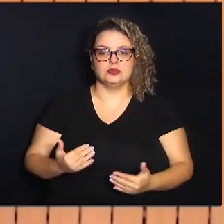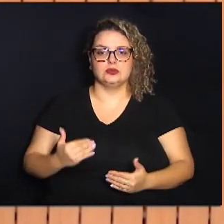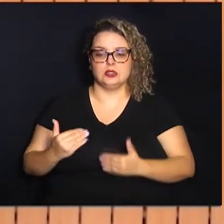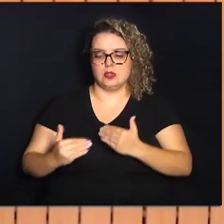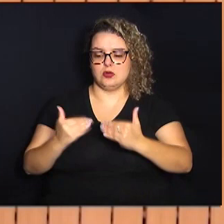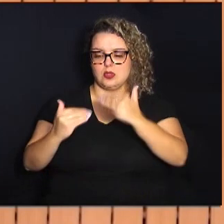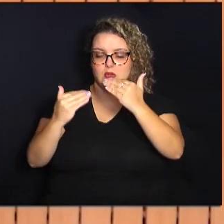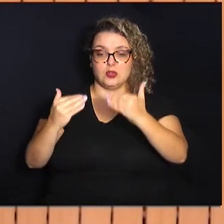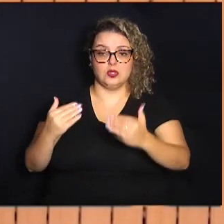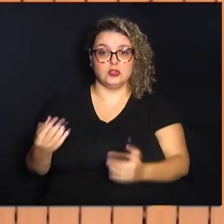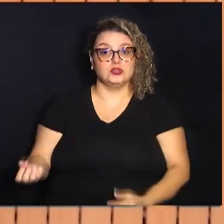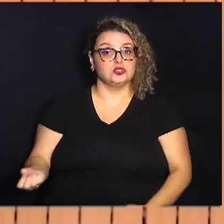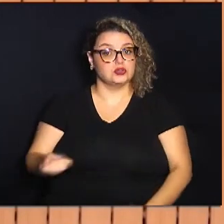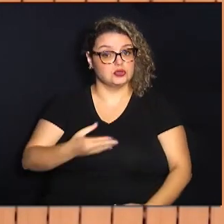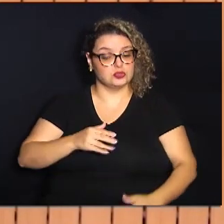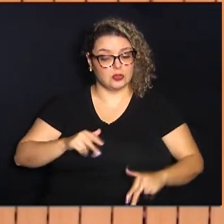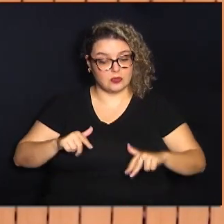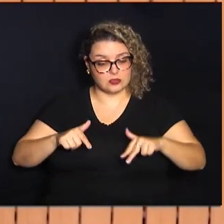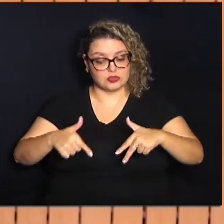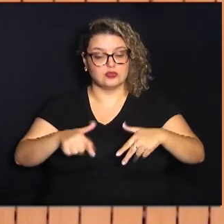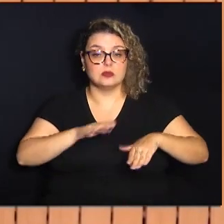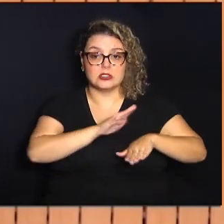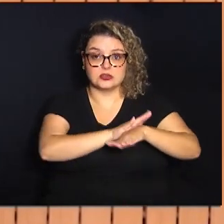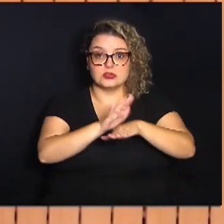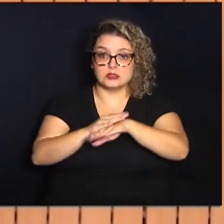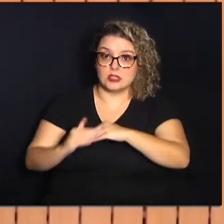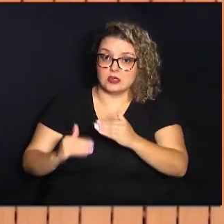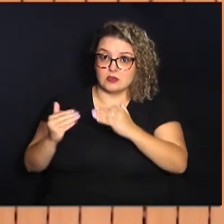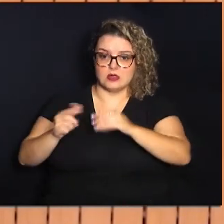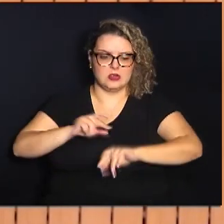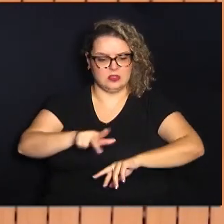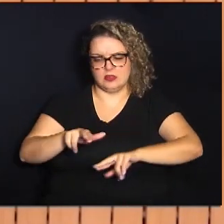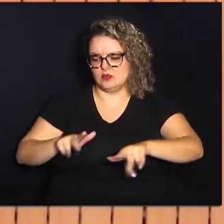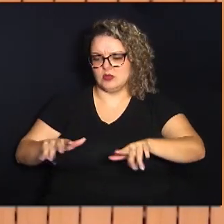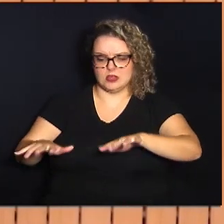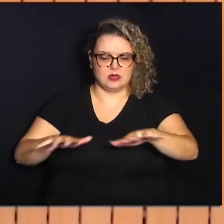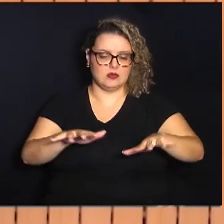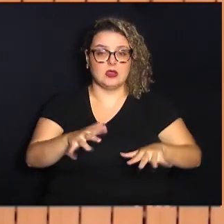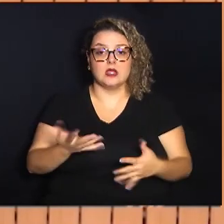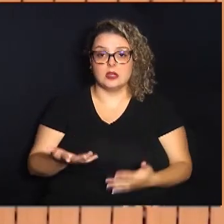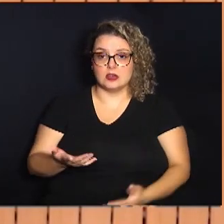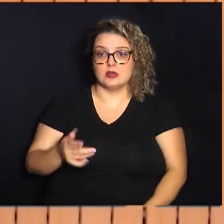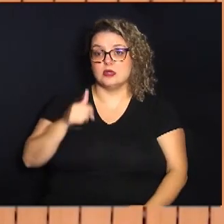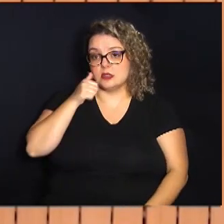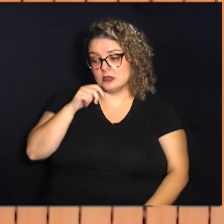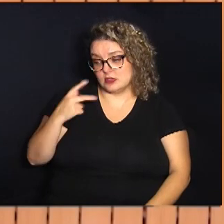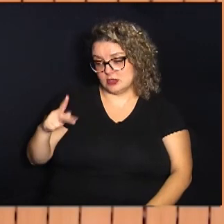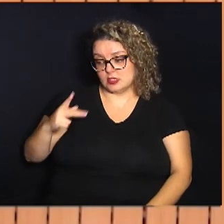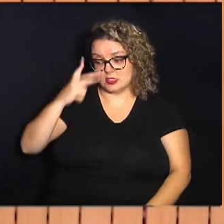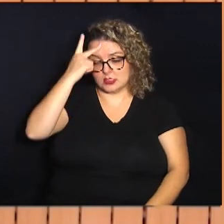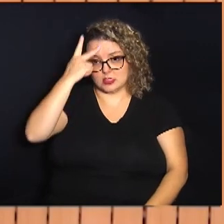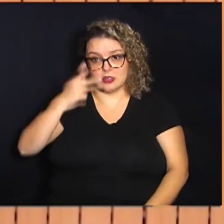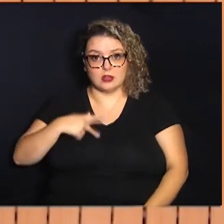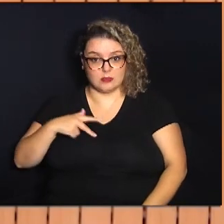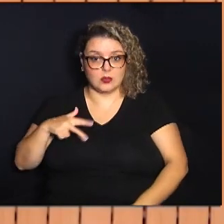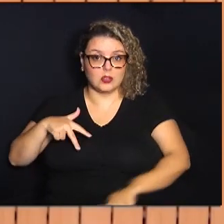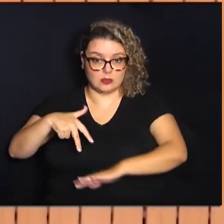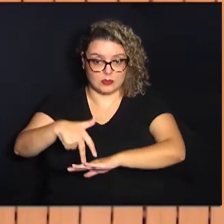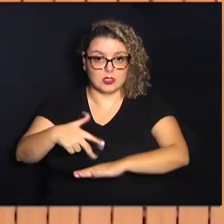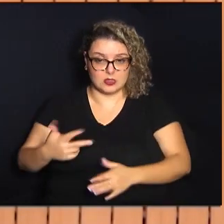novos militantes aqui, em diversas áreas, enfim, que ela própria atuou,